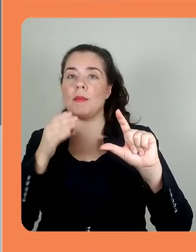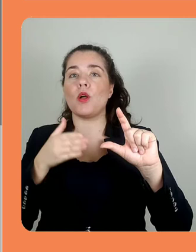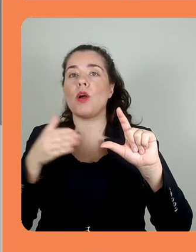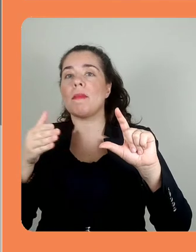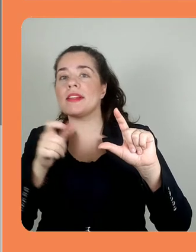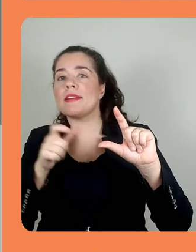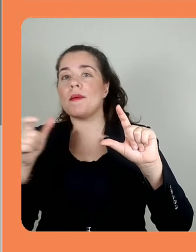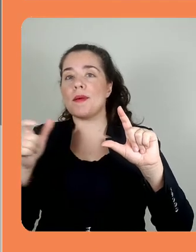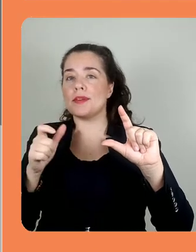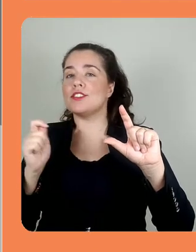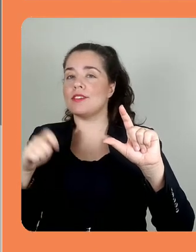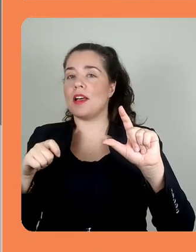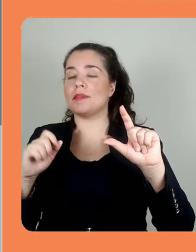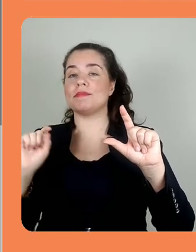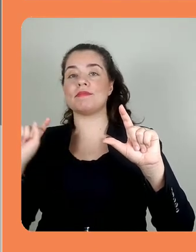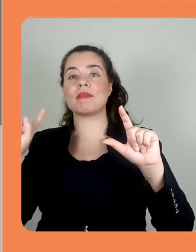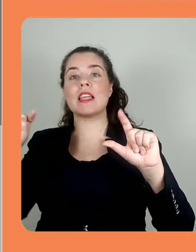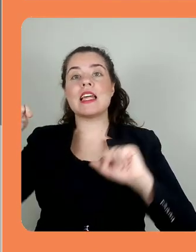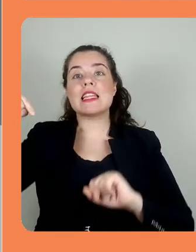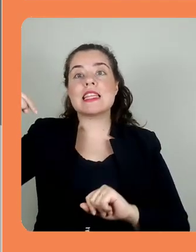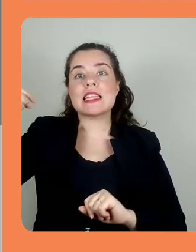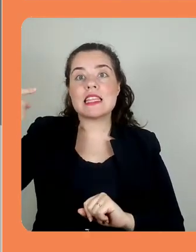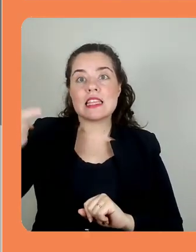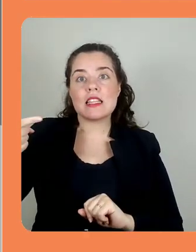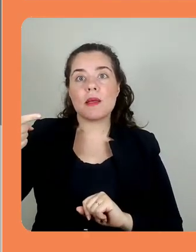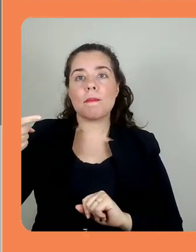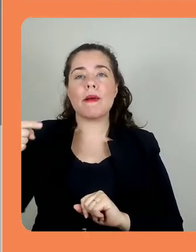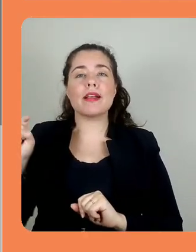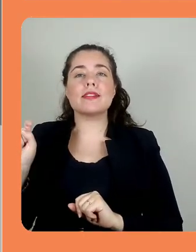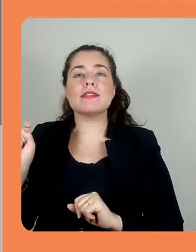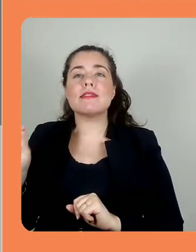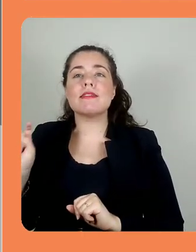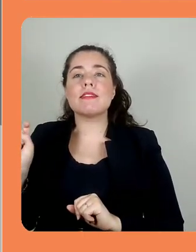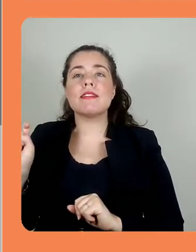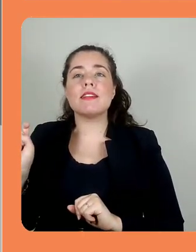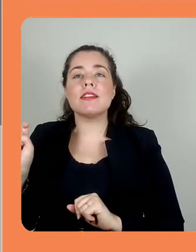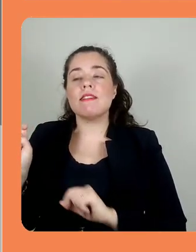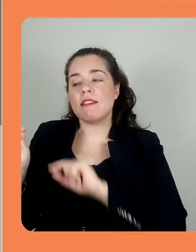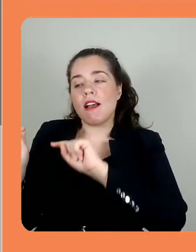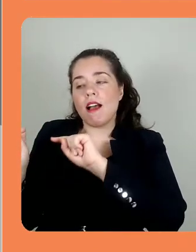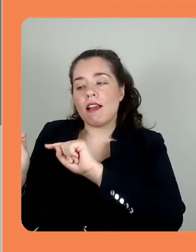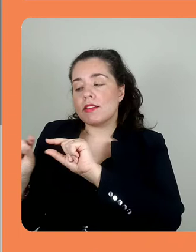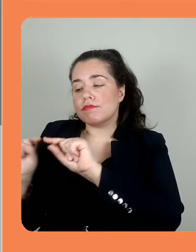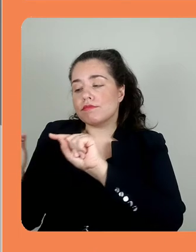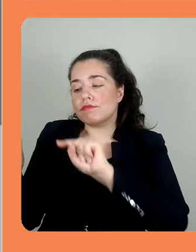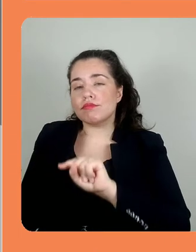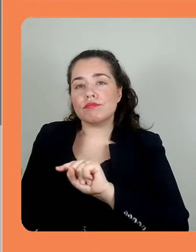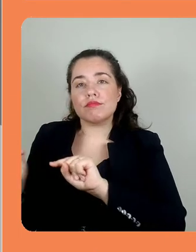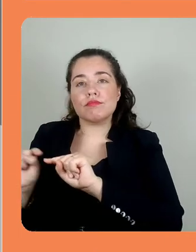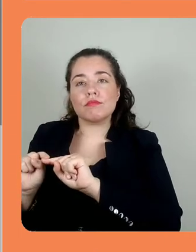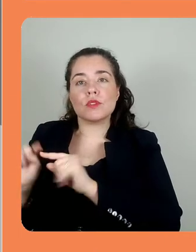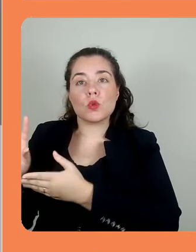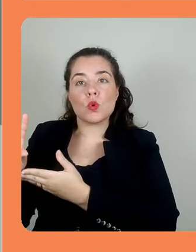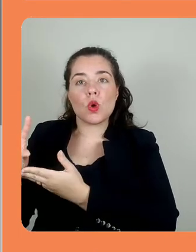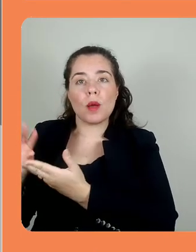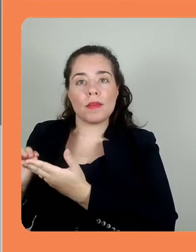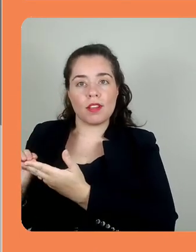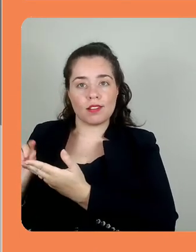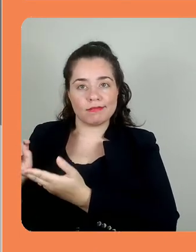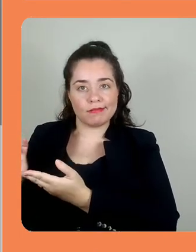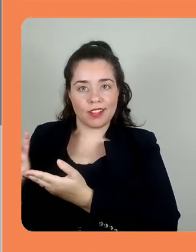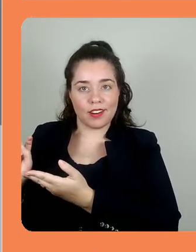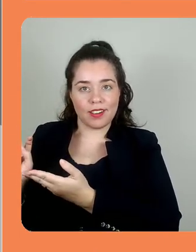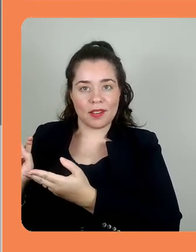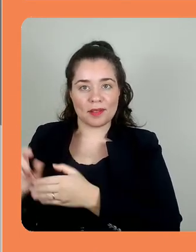começar do zero. Feito isso, você vai clicar aqui, ó, no botão, nesse